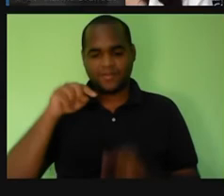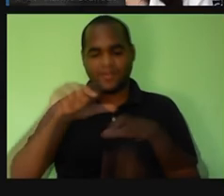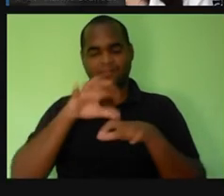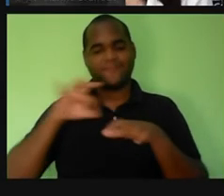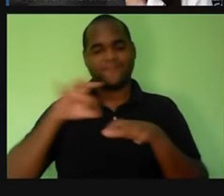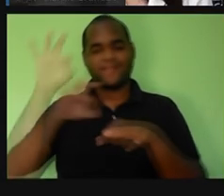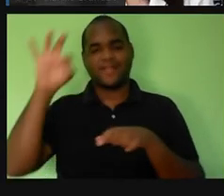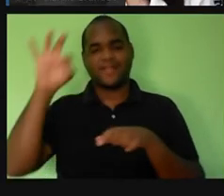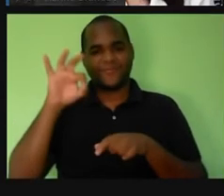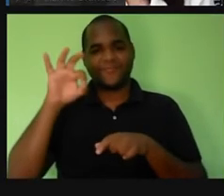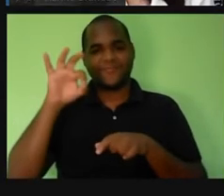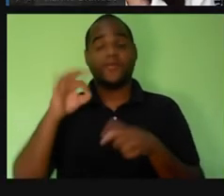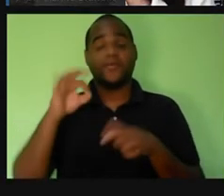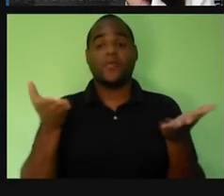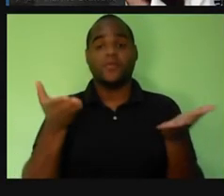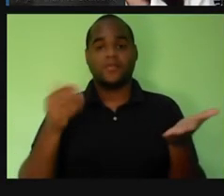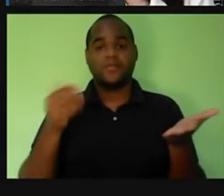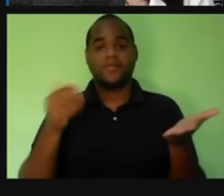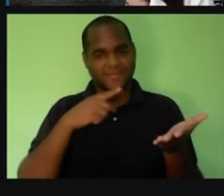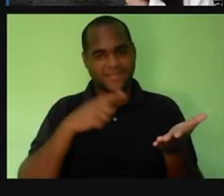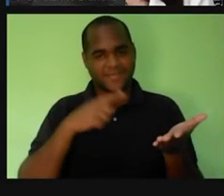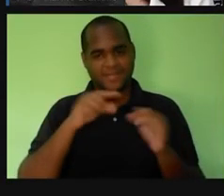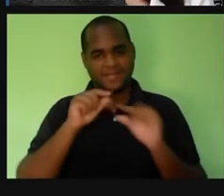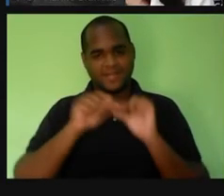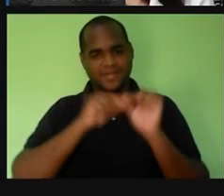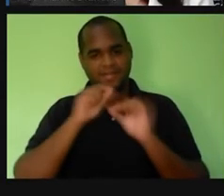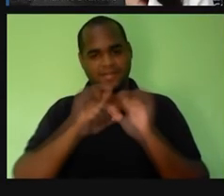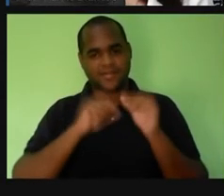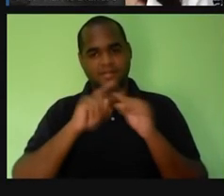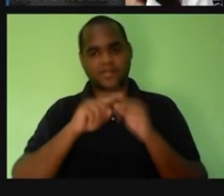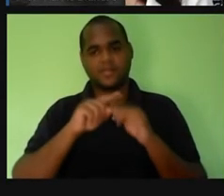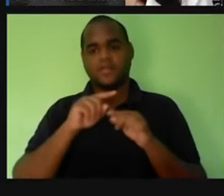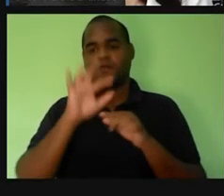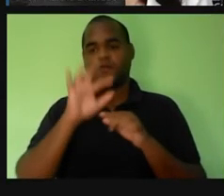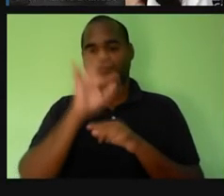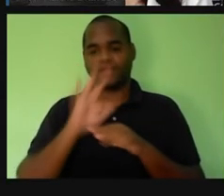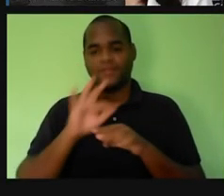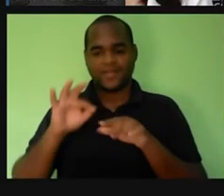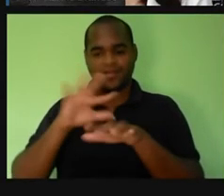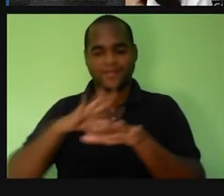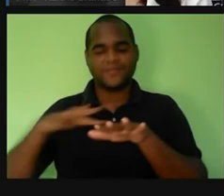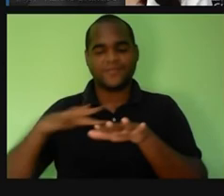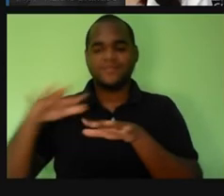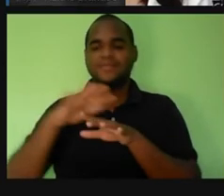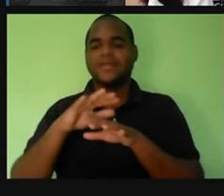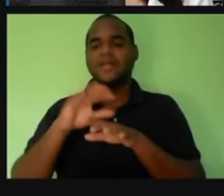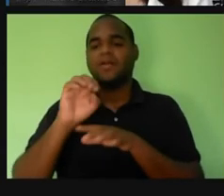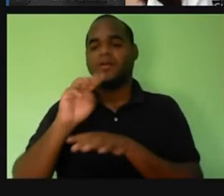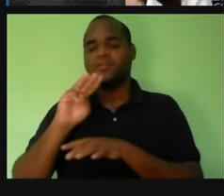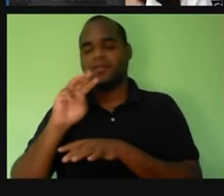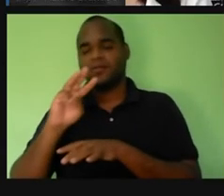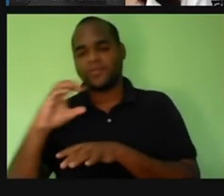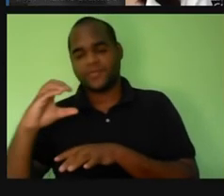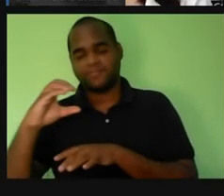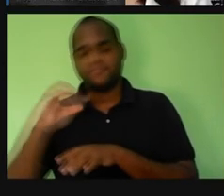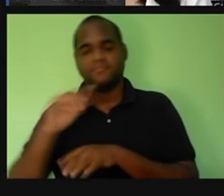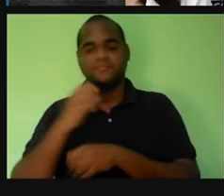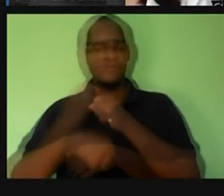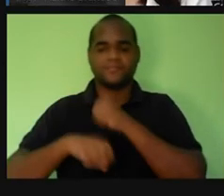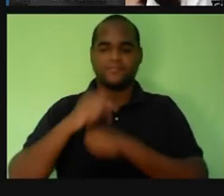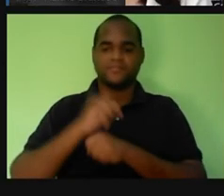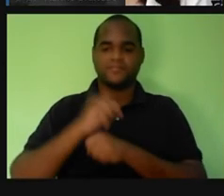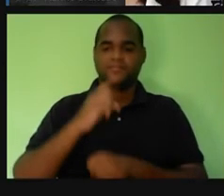é o que a gente chama, é a nossa Fundação Oswaldo Cruz, tá? E em 1910, Oswaldo Cruz, ele foi